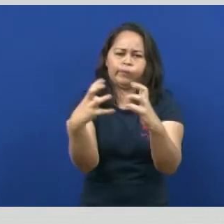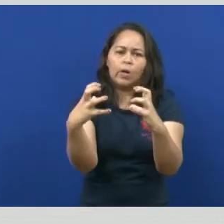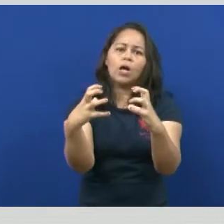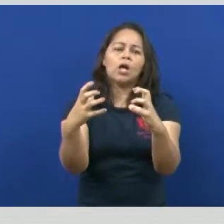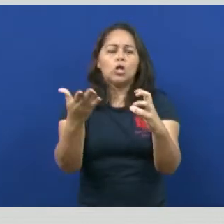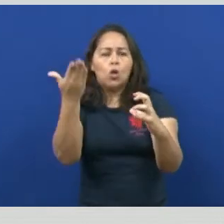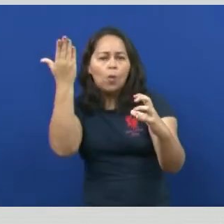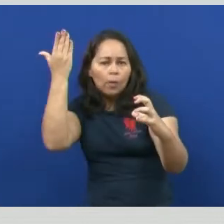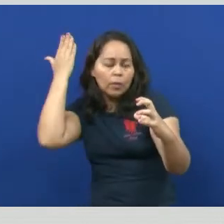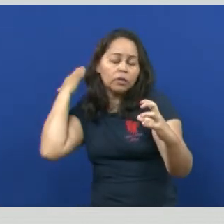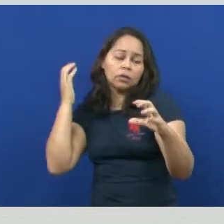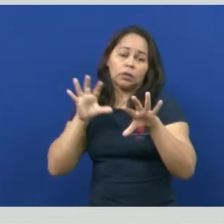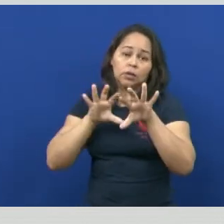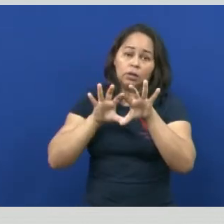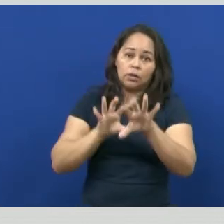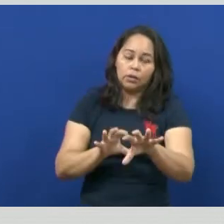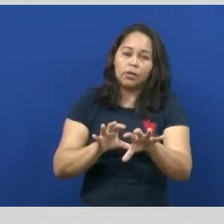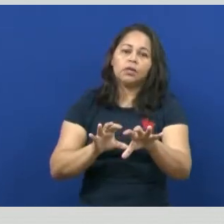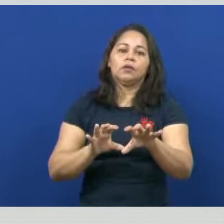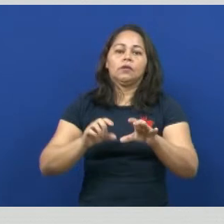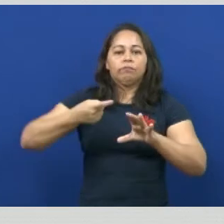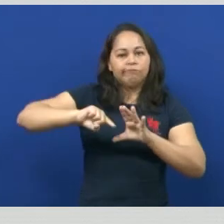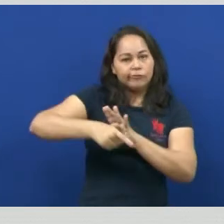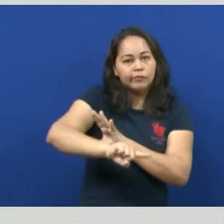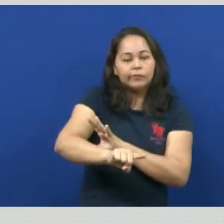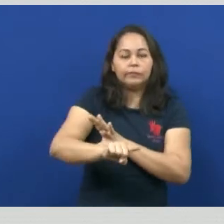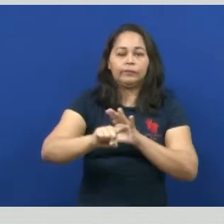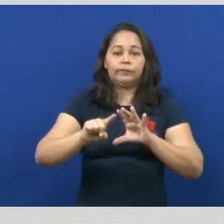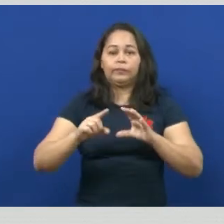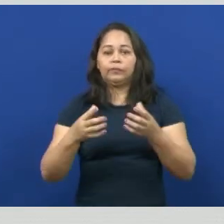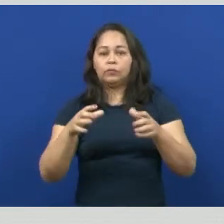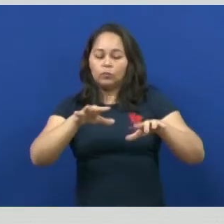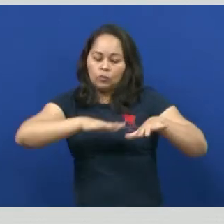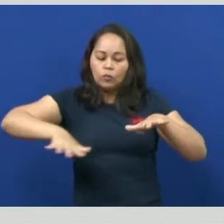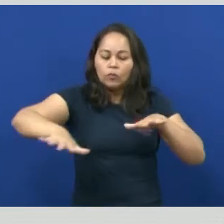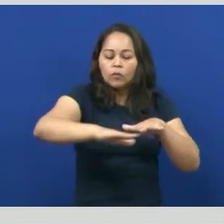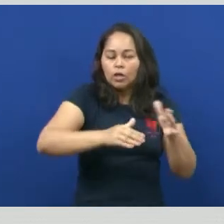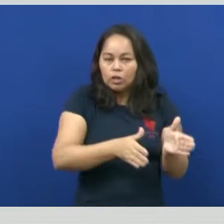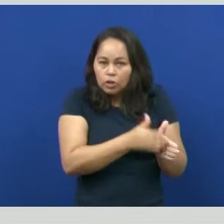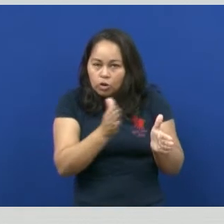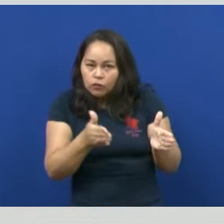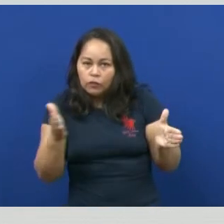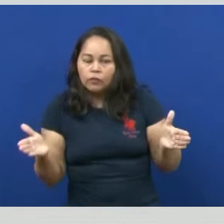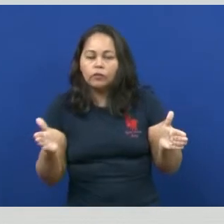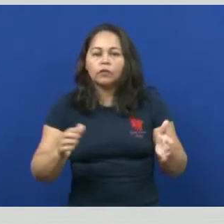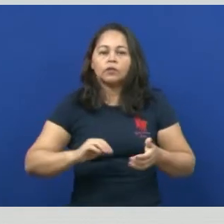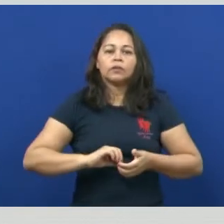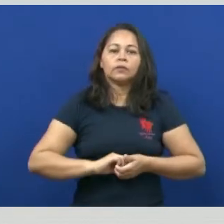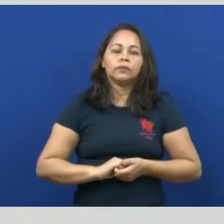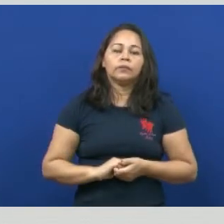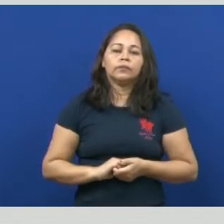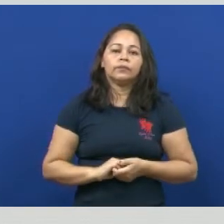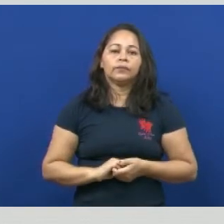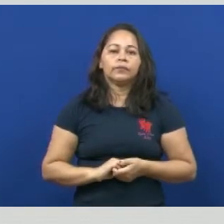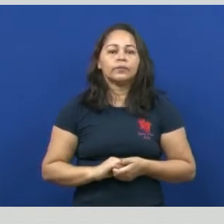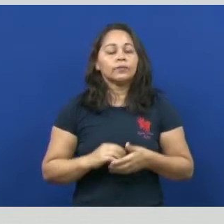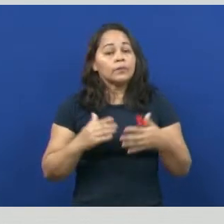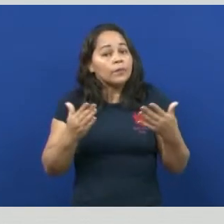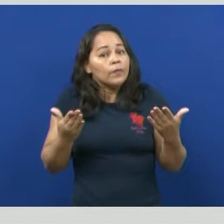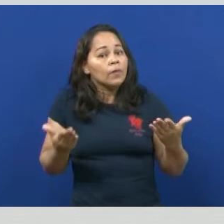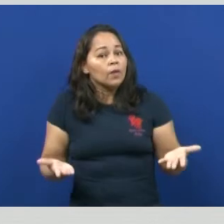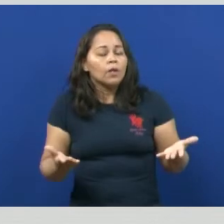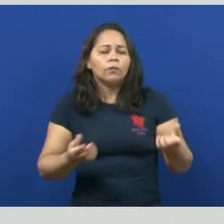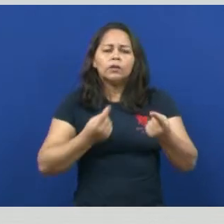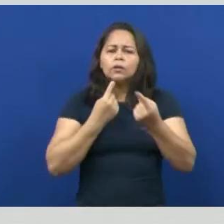que as civilizações, elas vão ficando mais complexas, mais desenvolvidas, né? E, para se